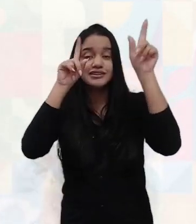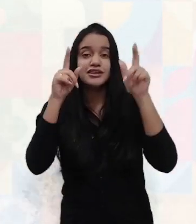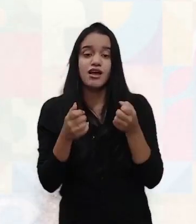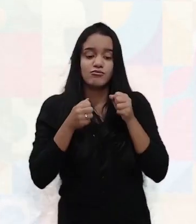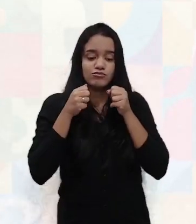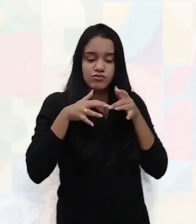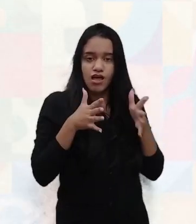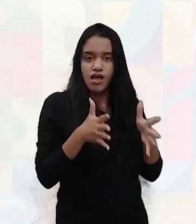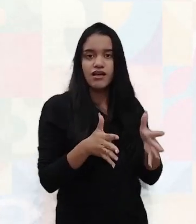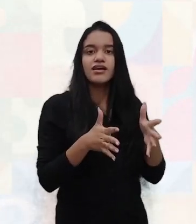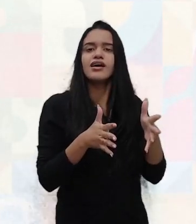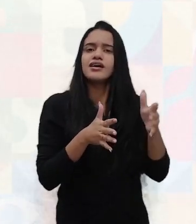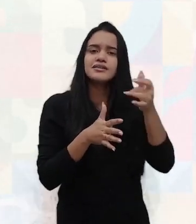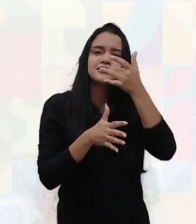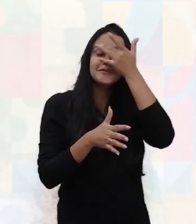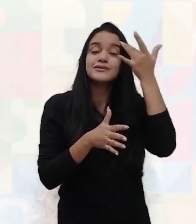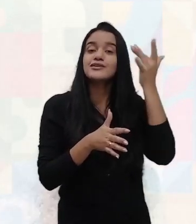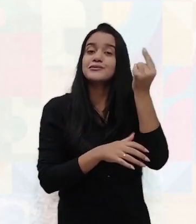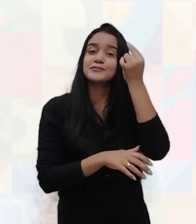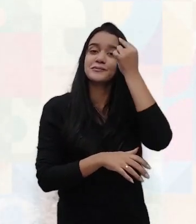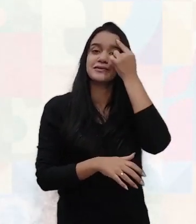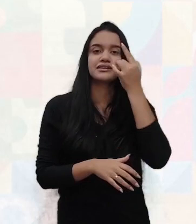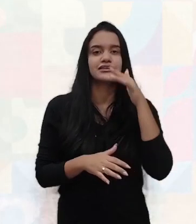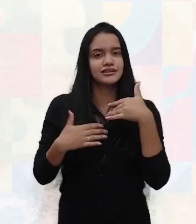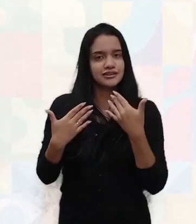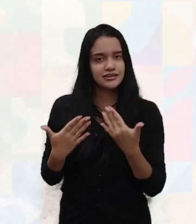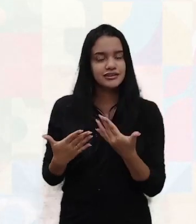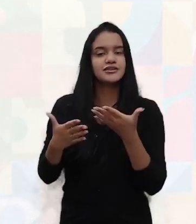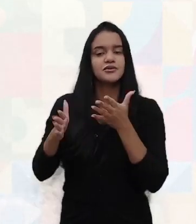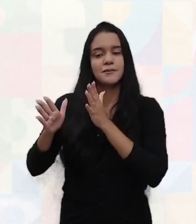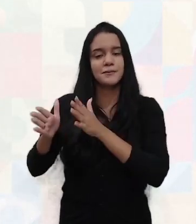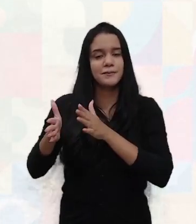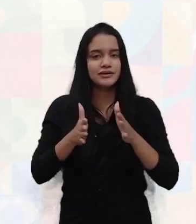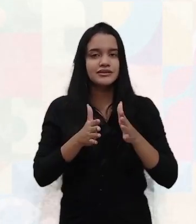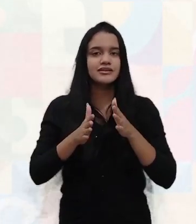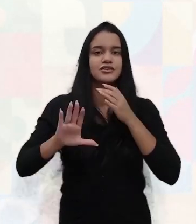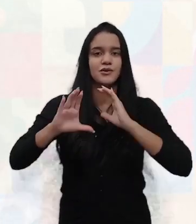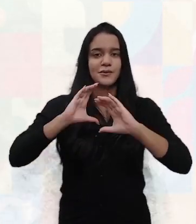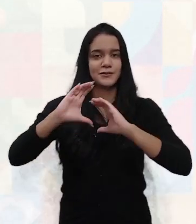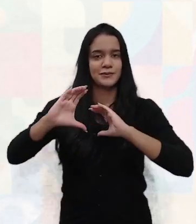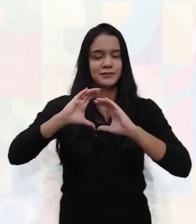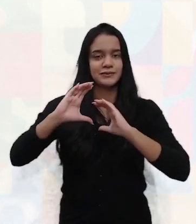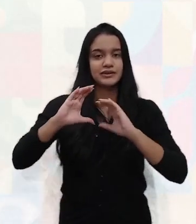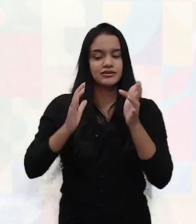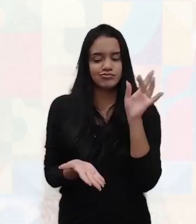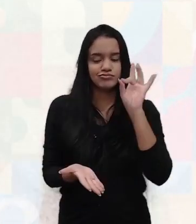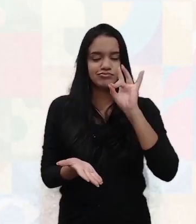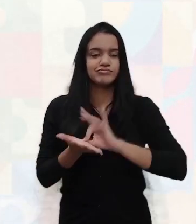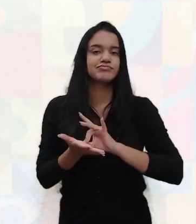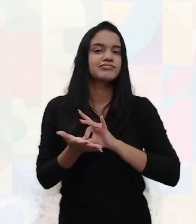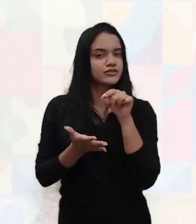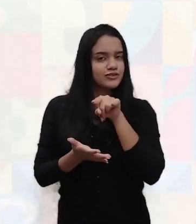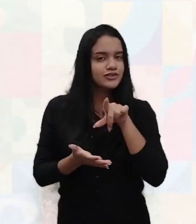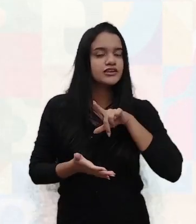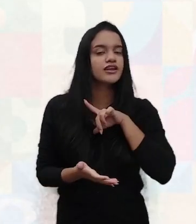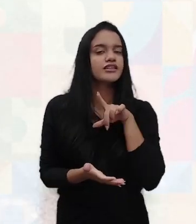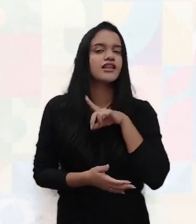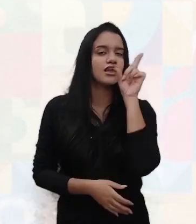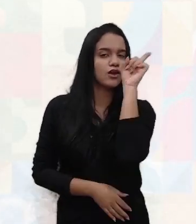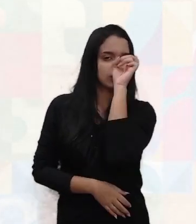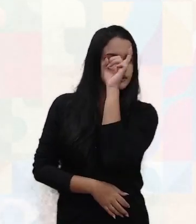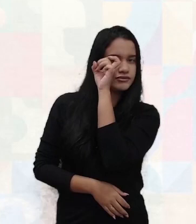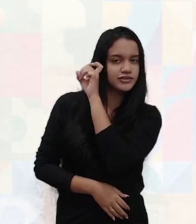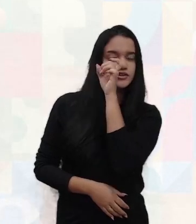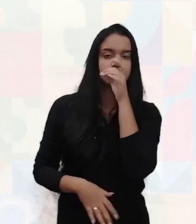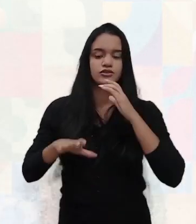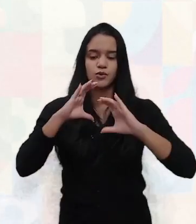pessoas aquilo que você pensa, tá? Então, até para que o processo de comunicação seja mais efetivo, talvez você tenha uma certa dificuldade em